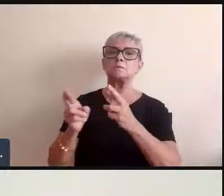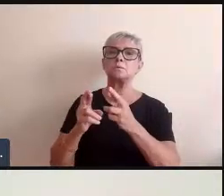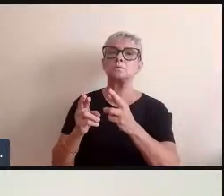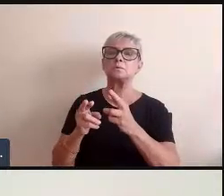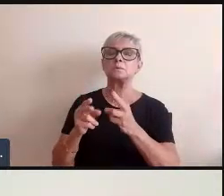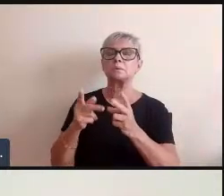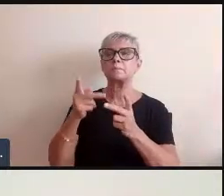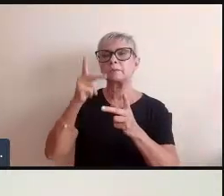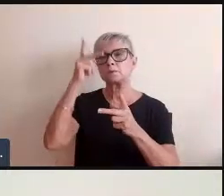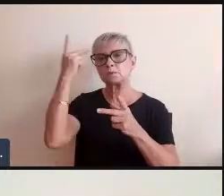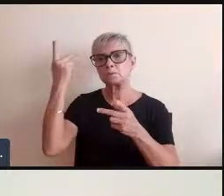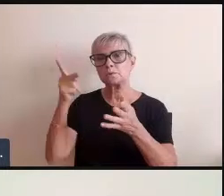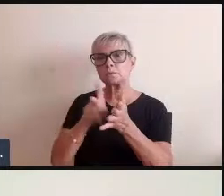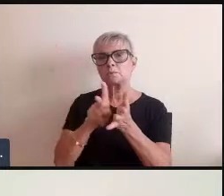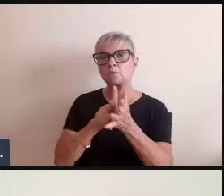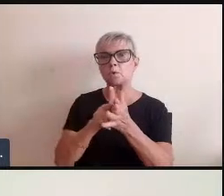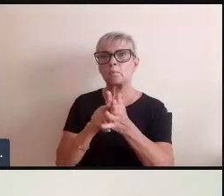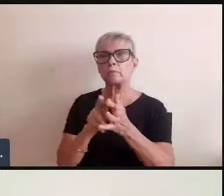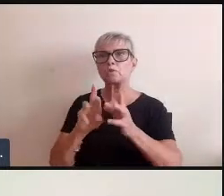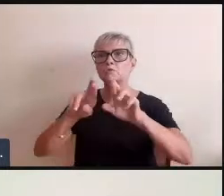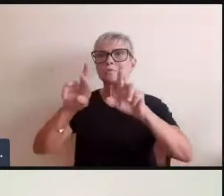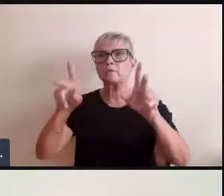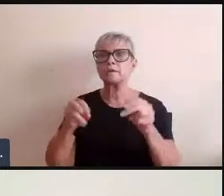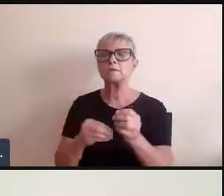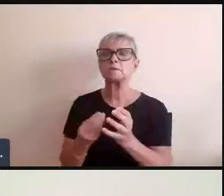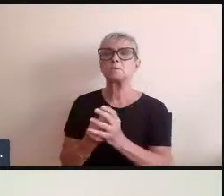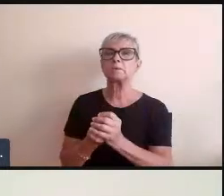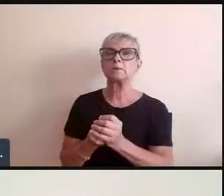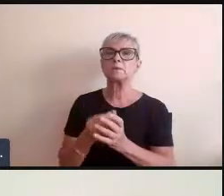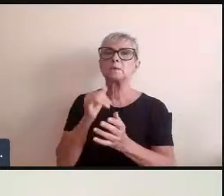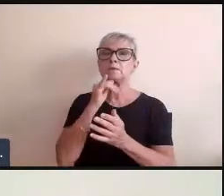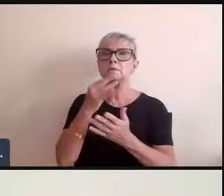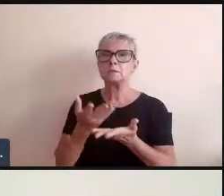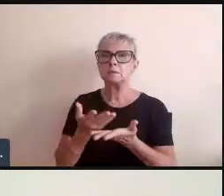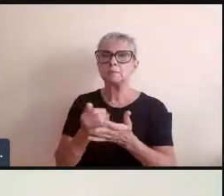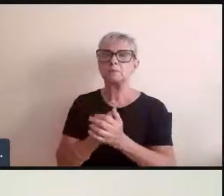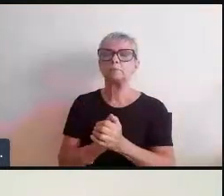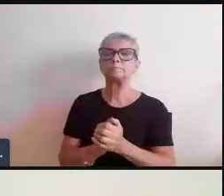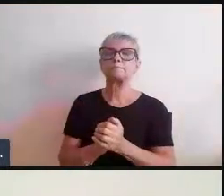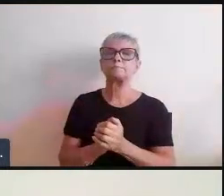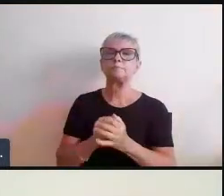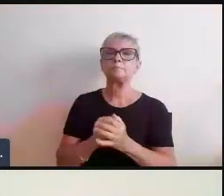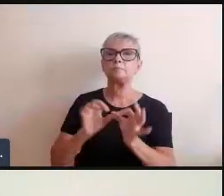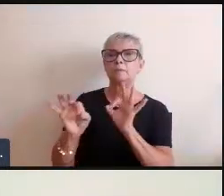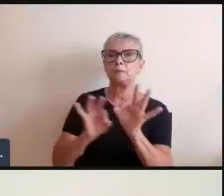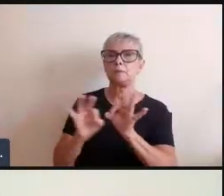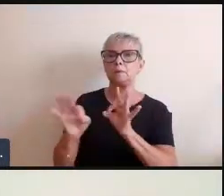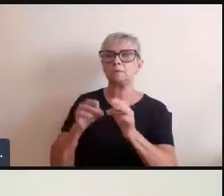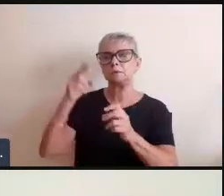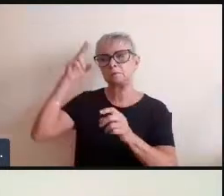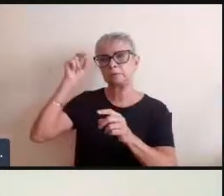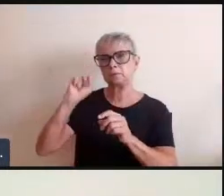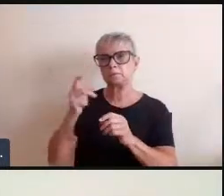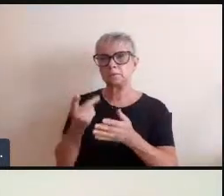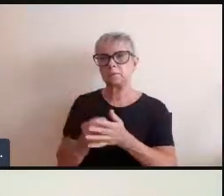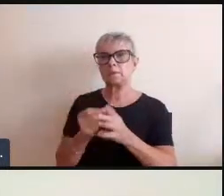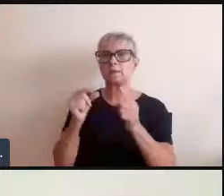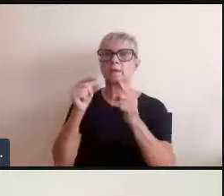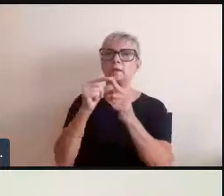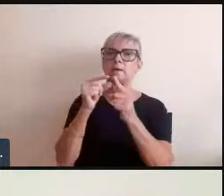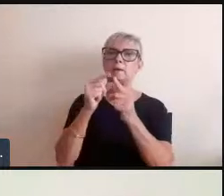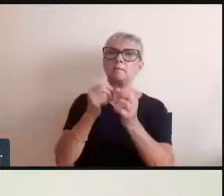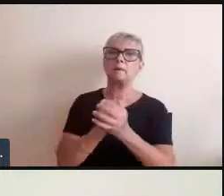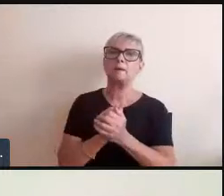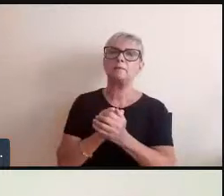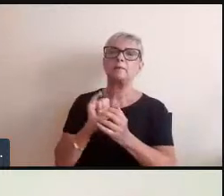um desvio ou uma diferença dentro do cenário curatorial. Lembrando que a palavra dissidente ela